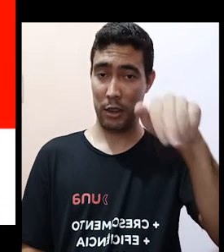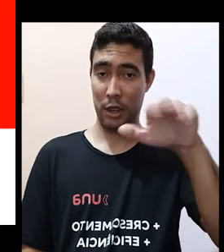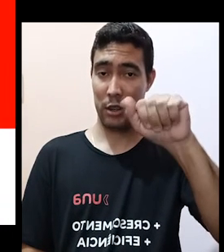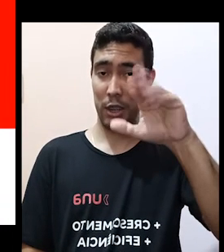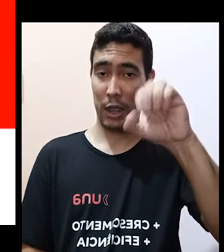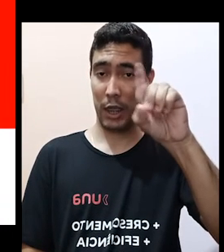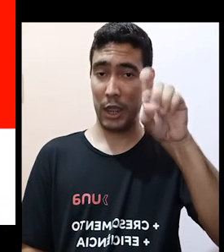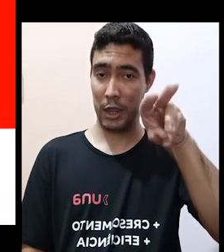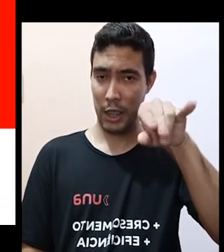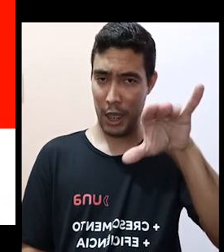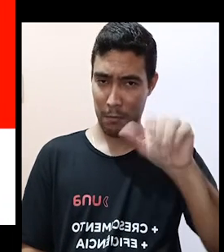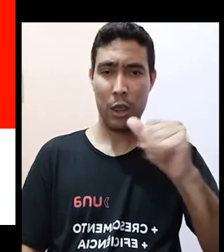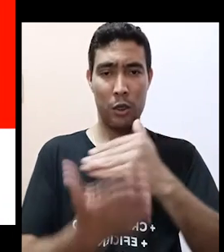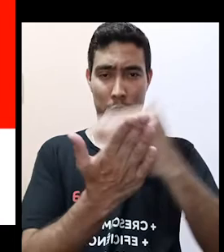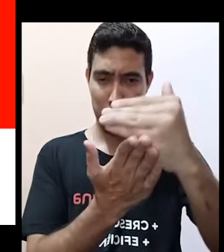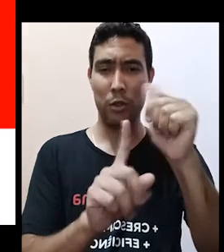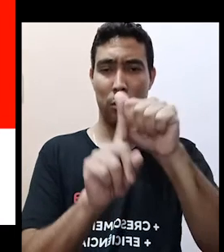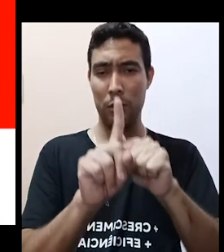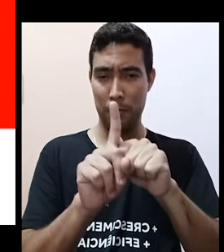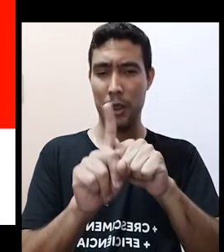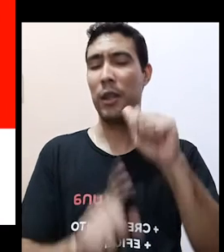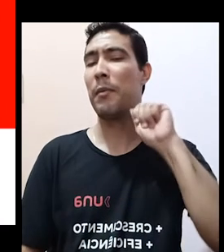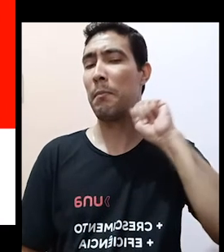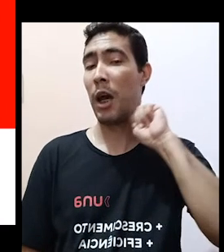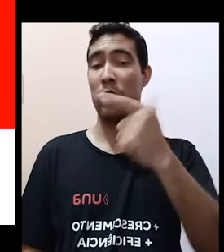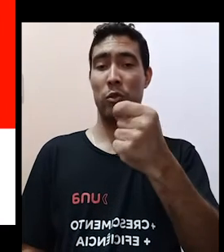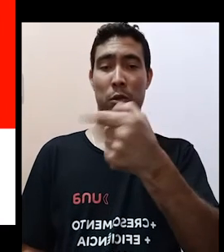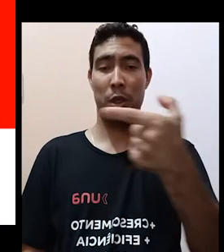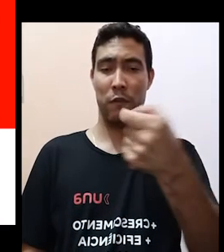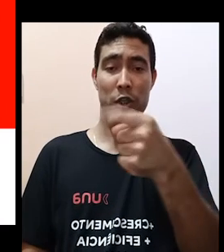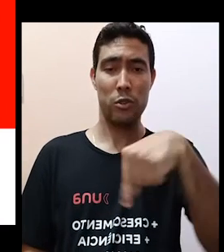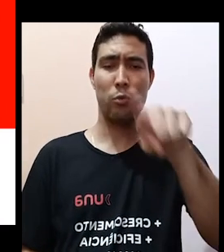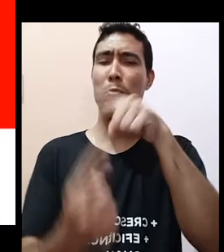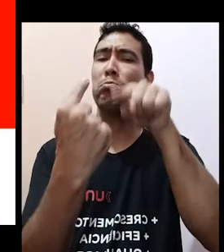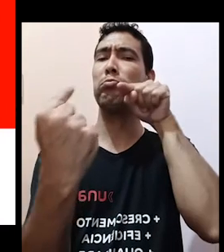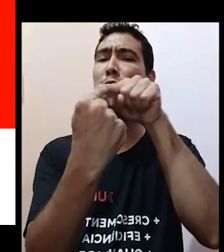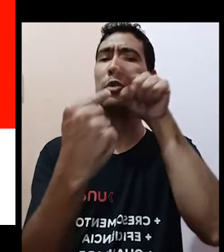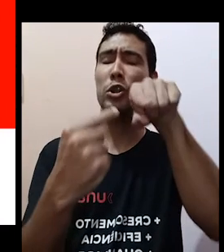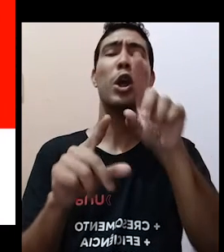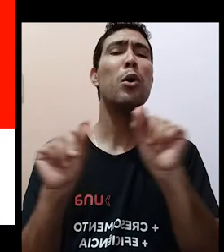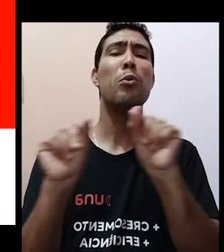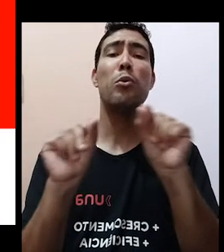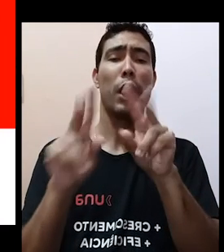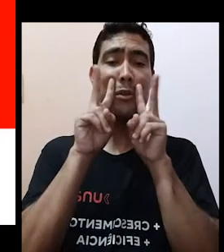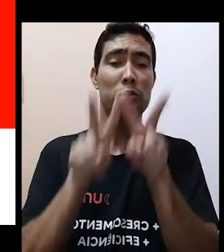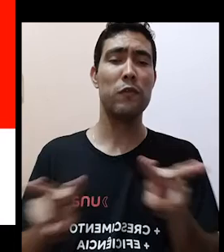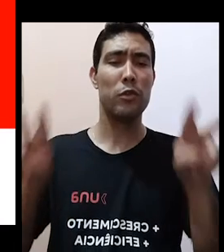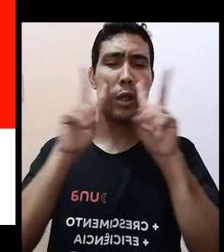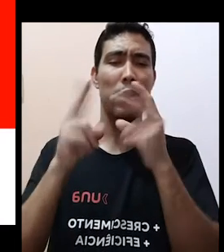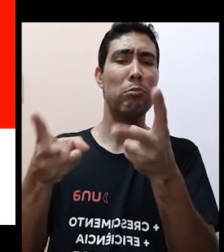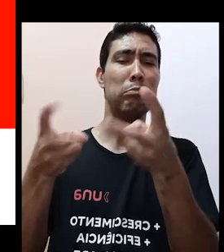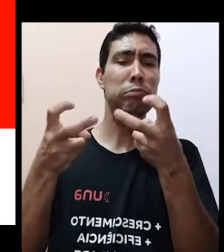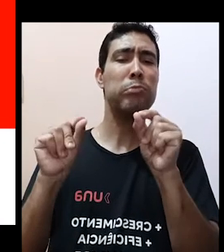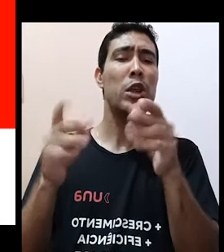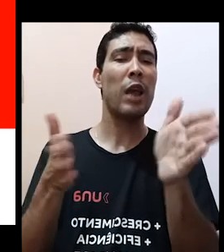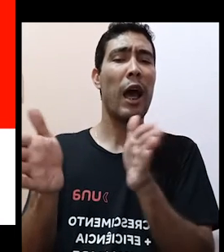2020, por volta de março, numa perspectiva de visualização holística